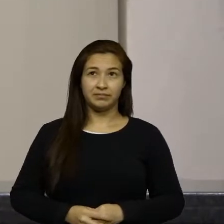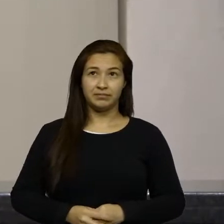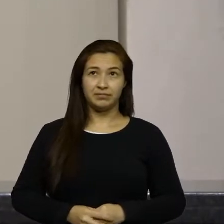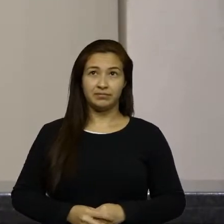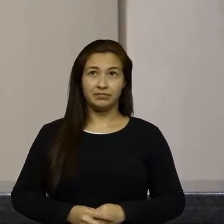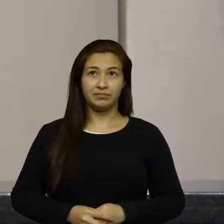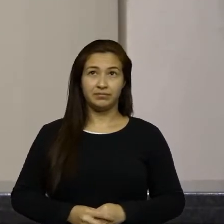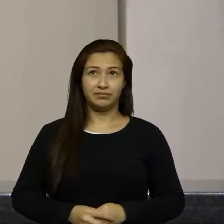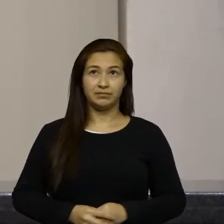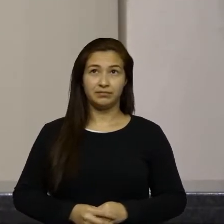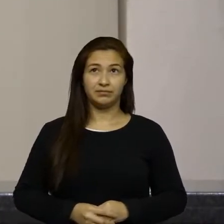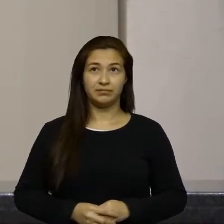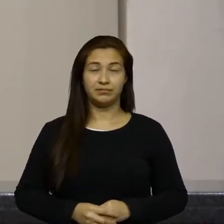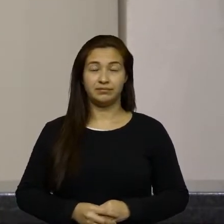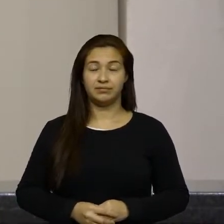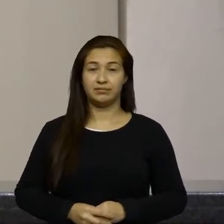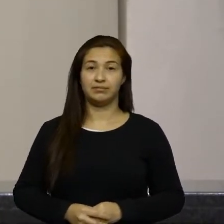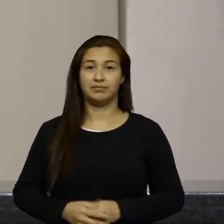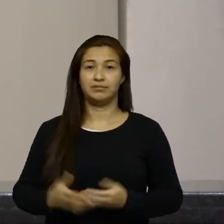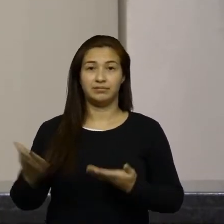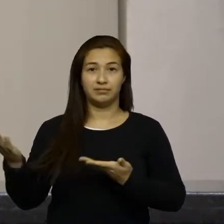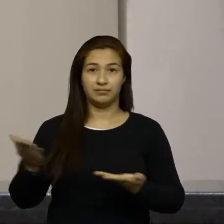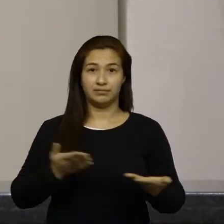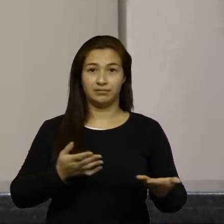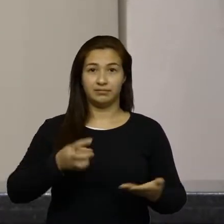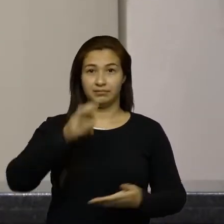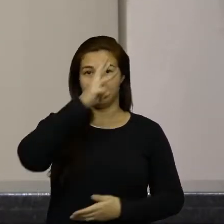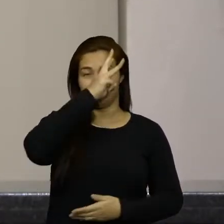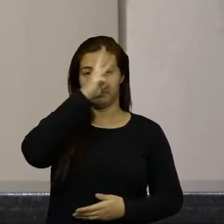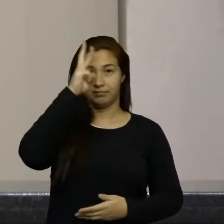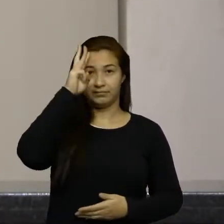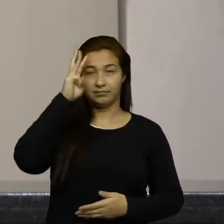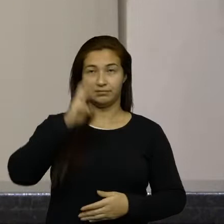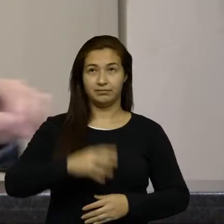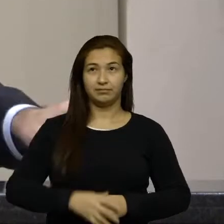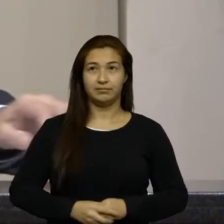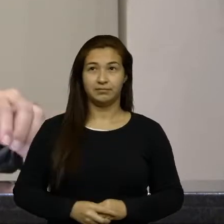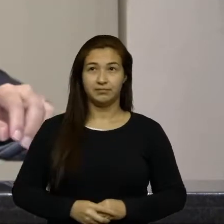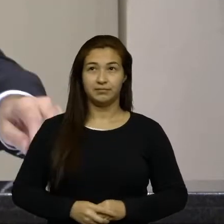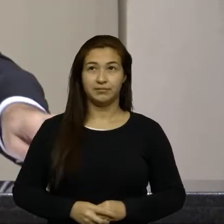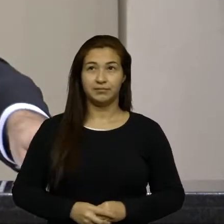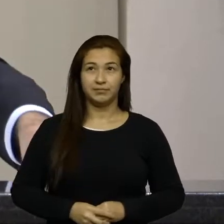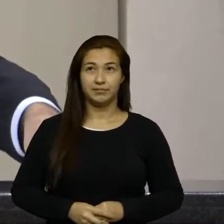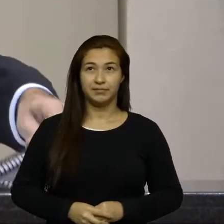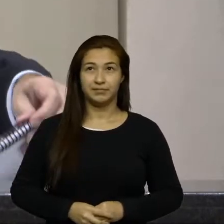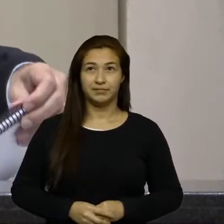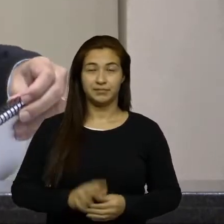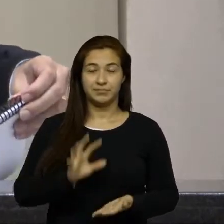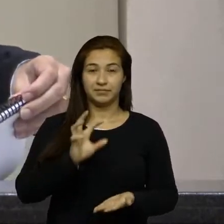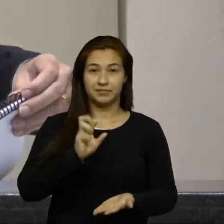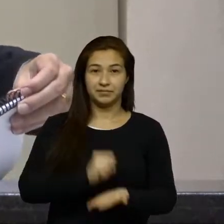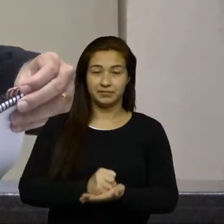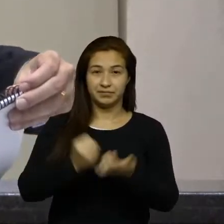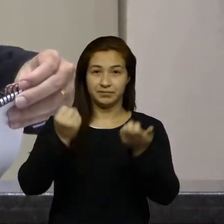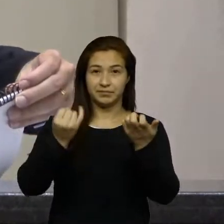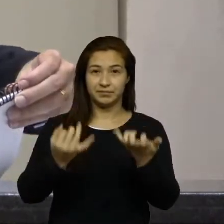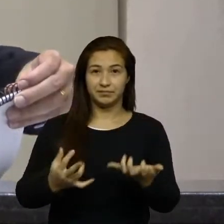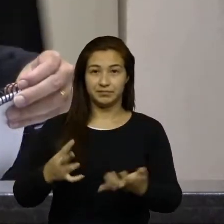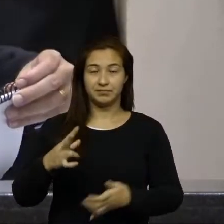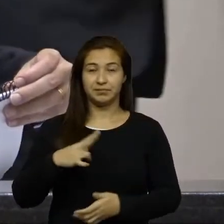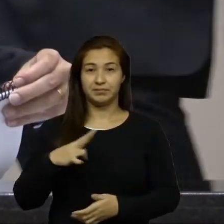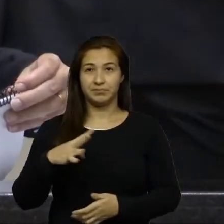com a palavra o deputado Ronei Weber está inscrito para as explicações